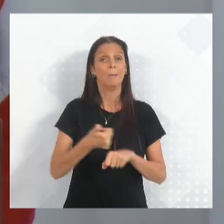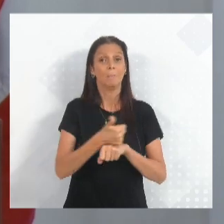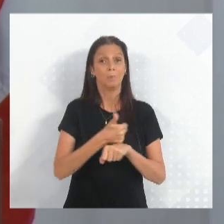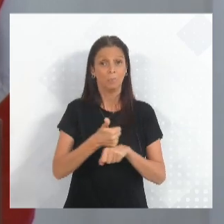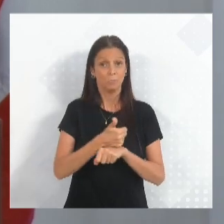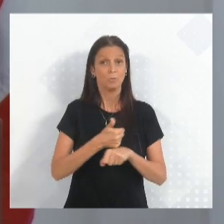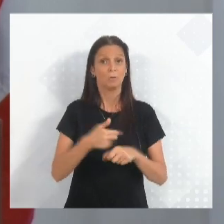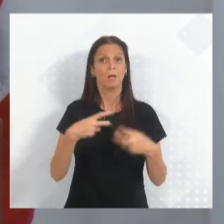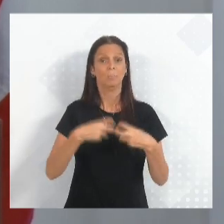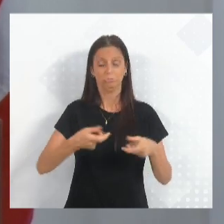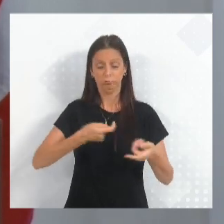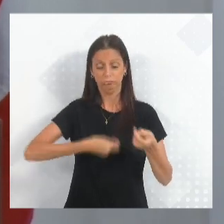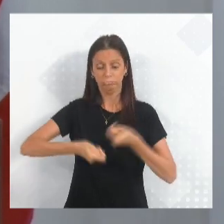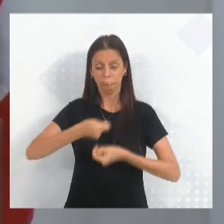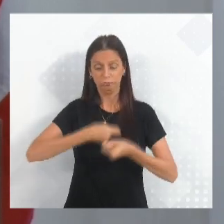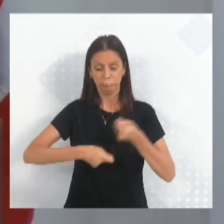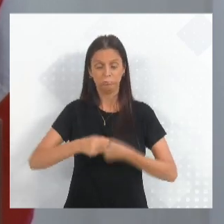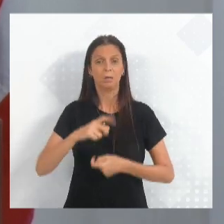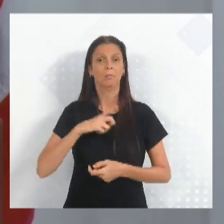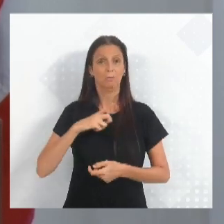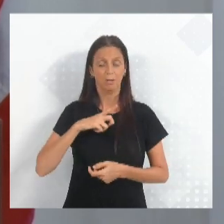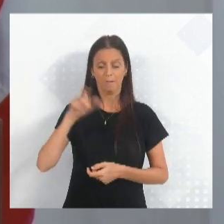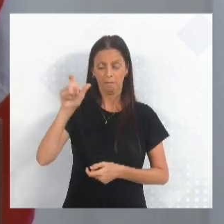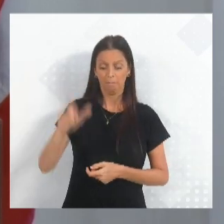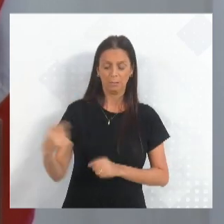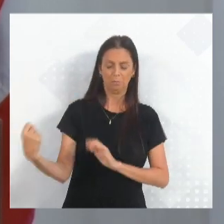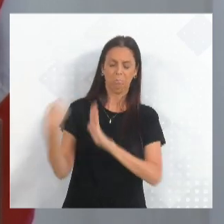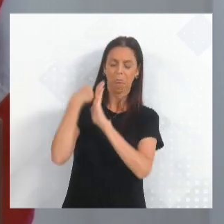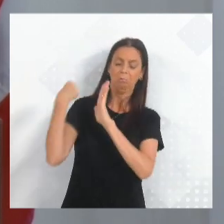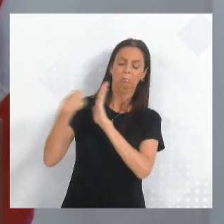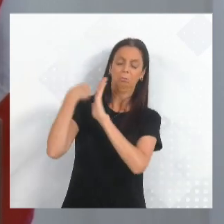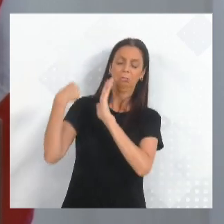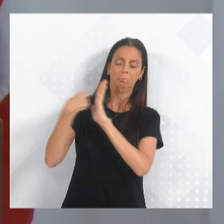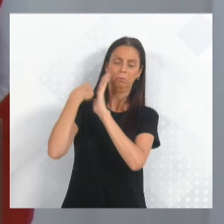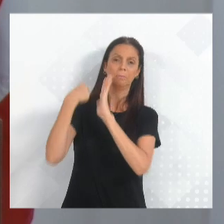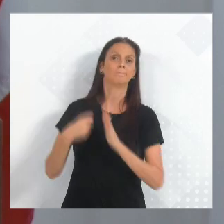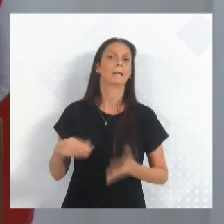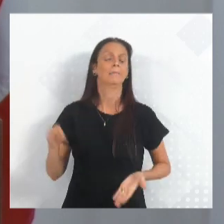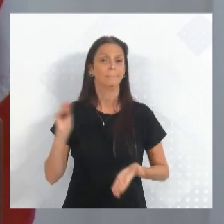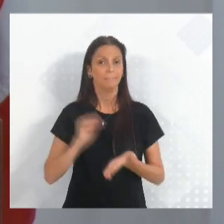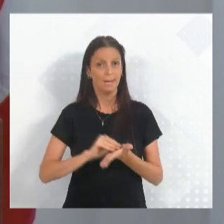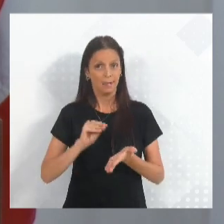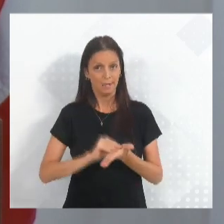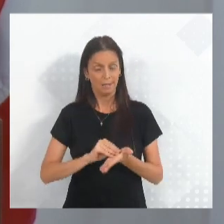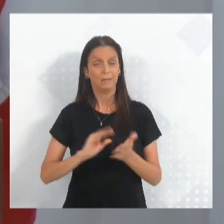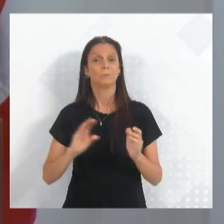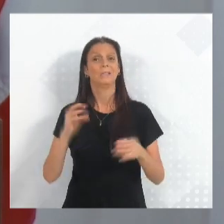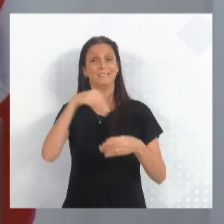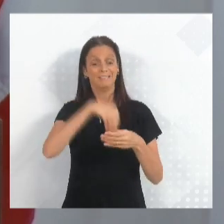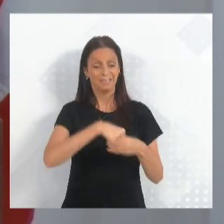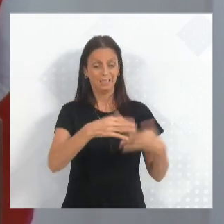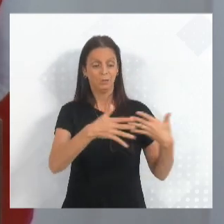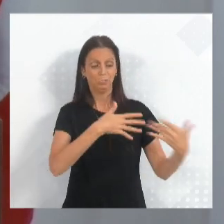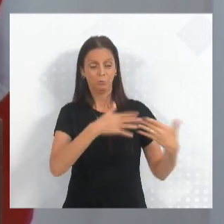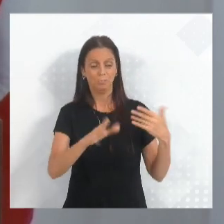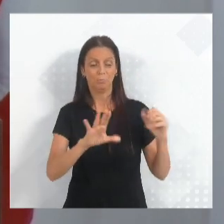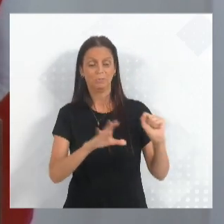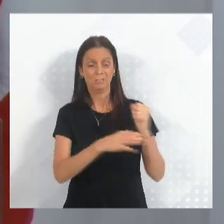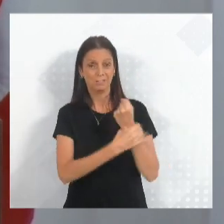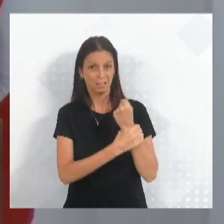por um usuário do transporte coletivo, a falta de segurança nos terminais, lá atrás